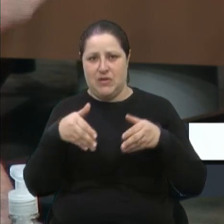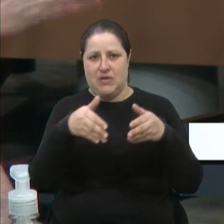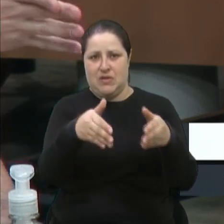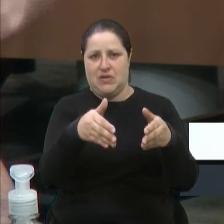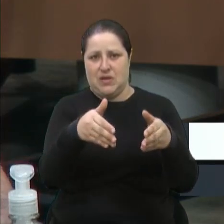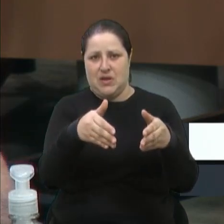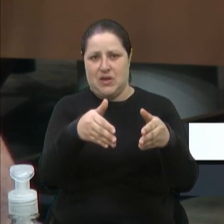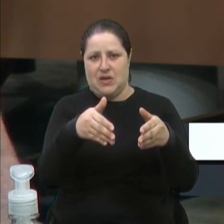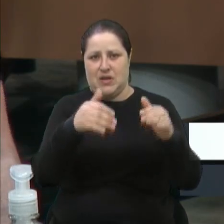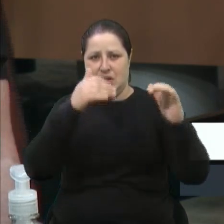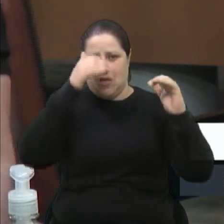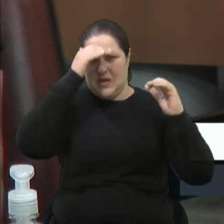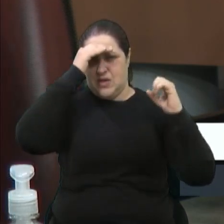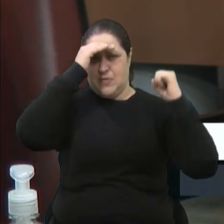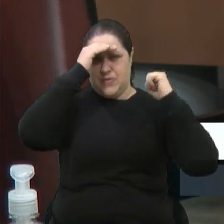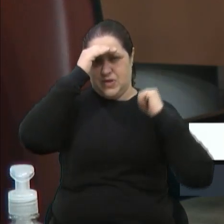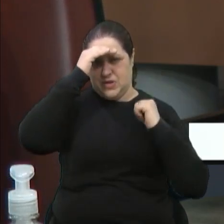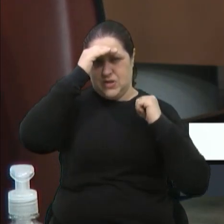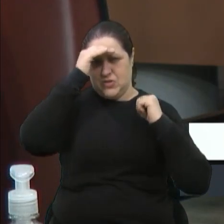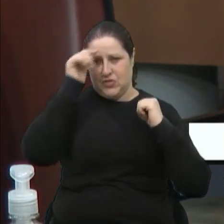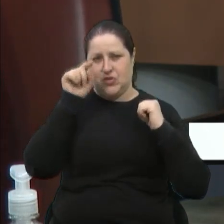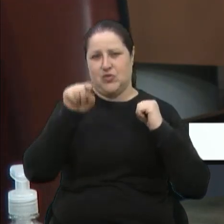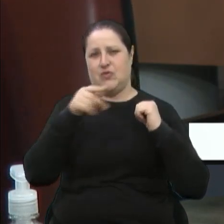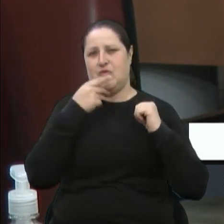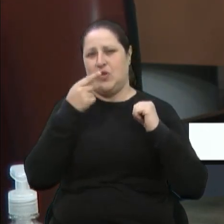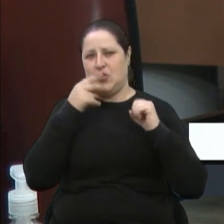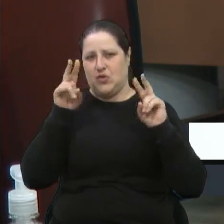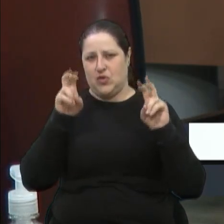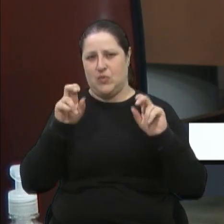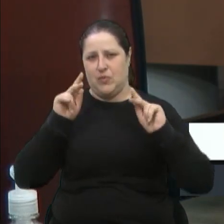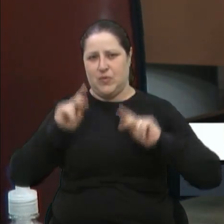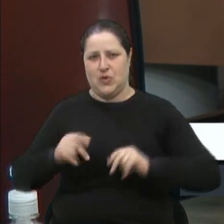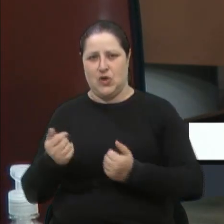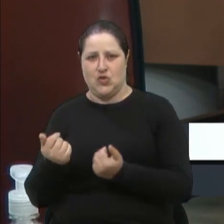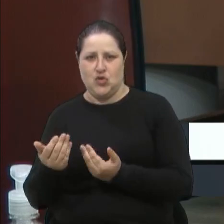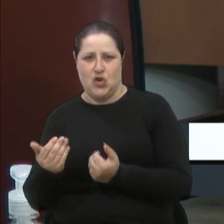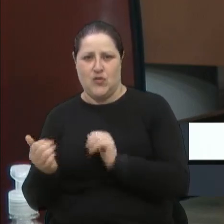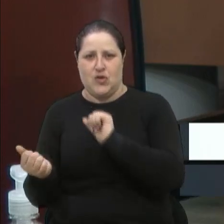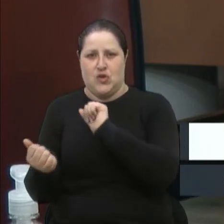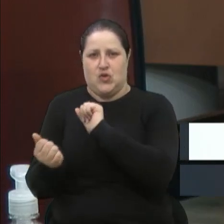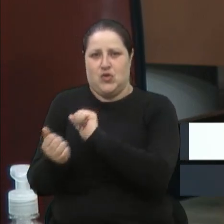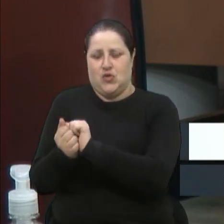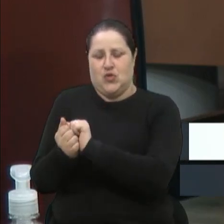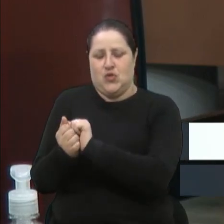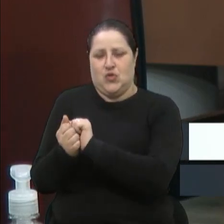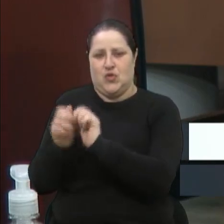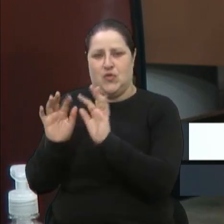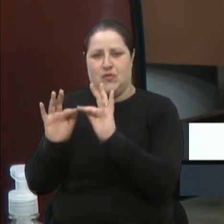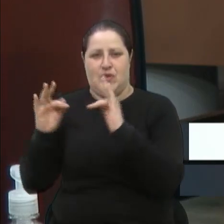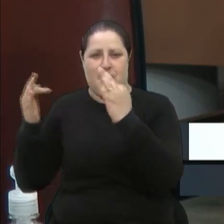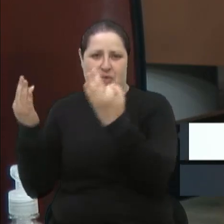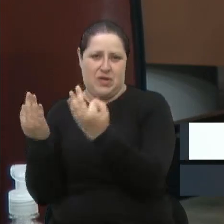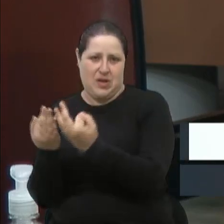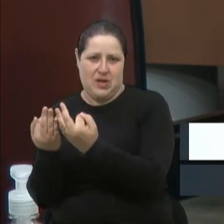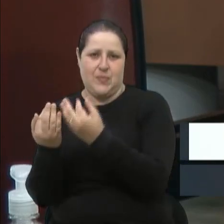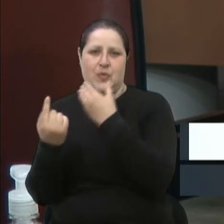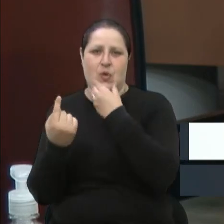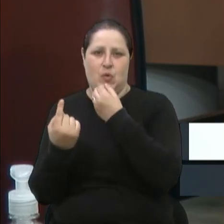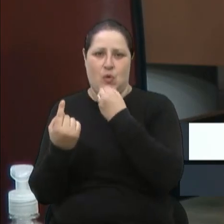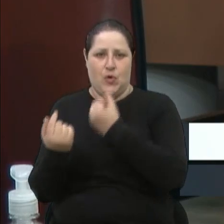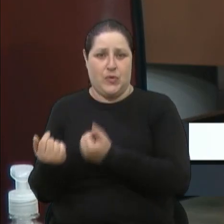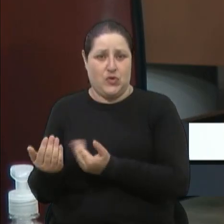estando junto da propriedade, lá da família Tonietto, Lucas, que é um jovem muito experiente,